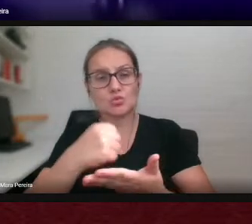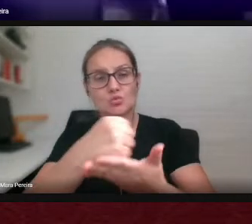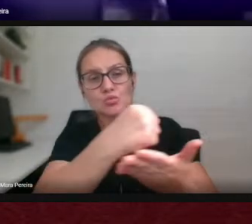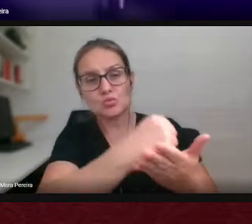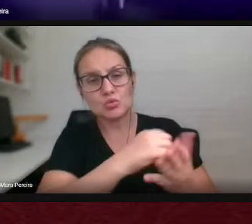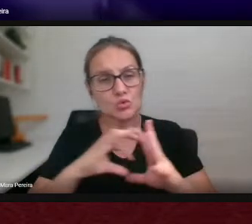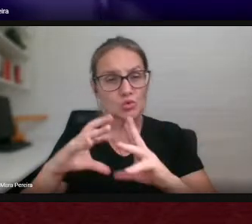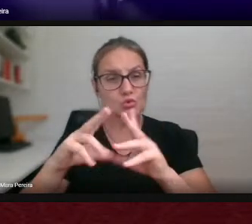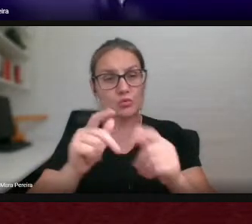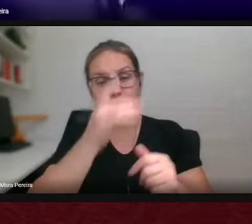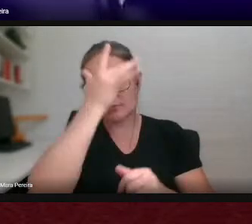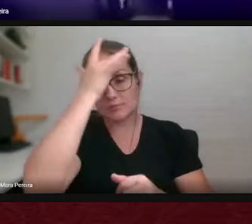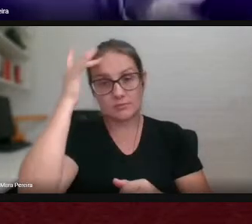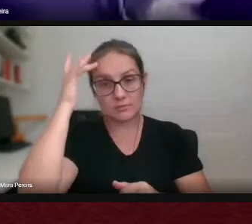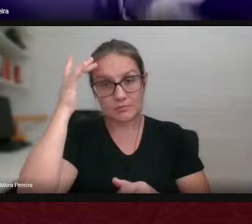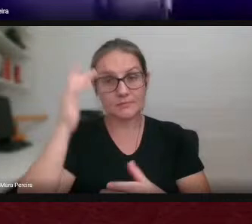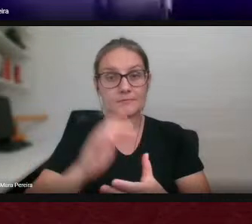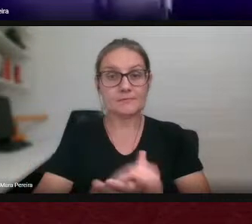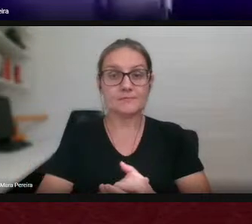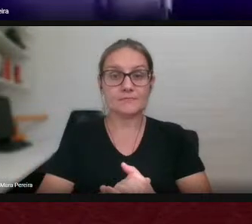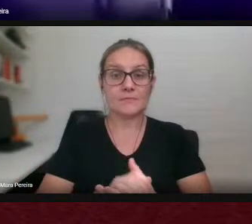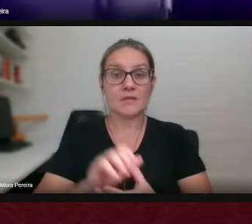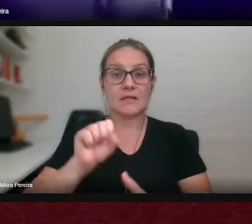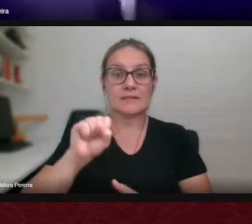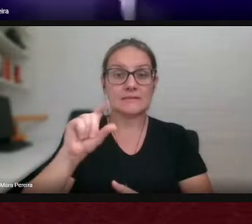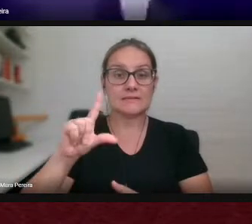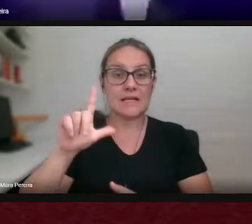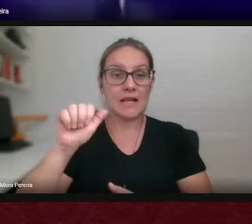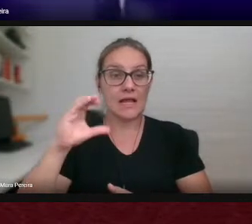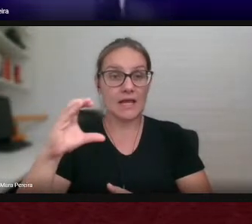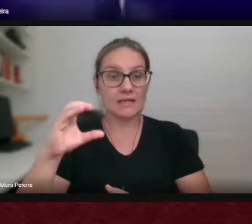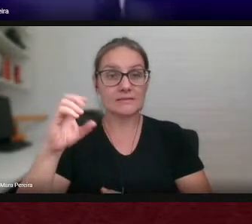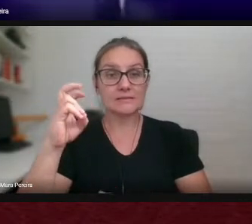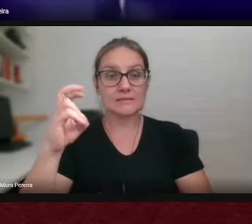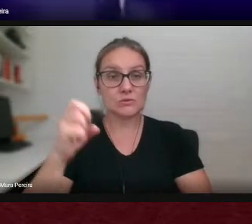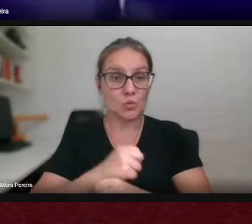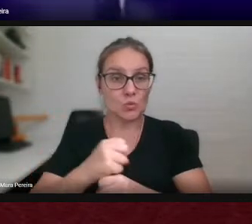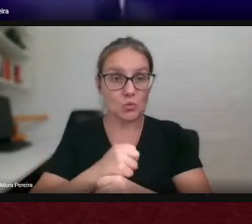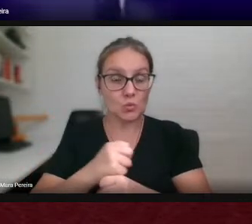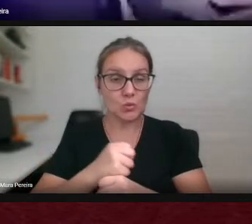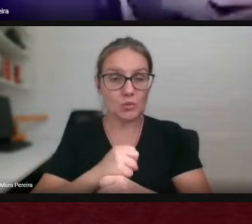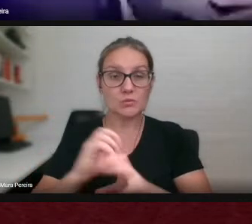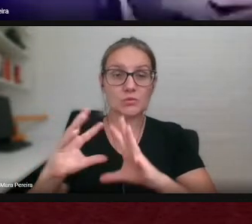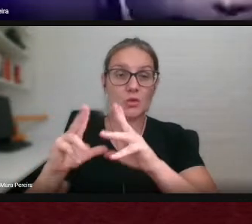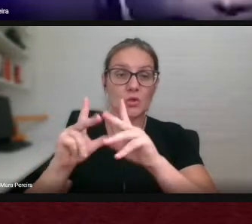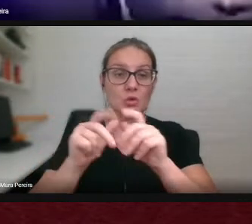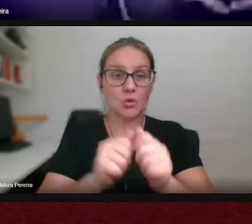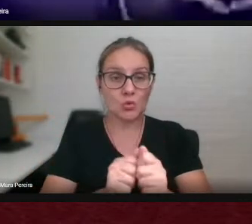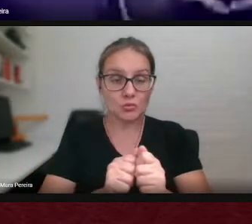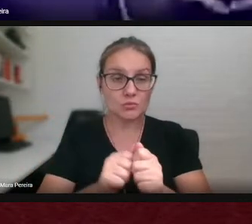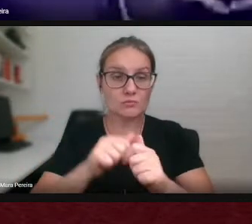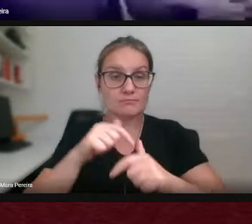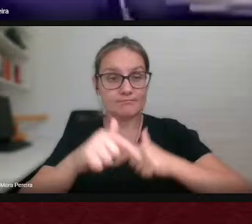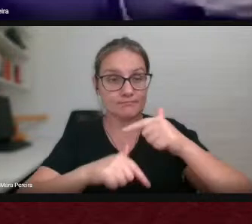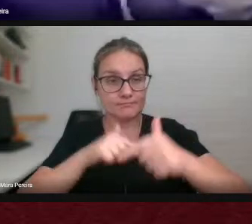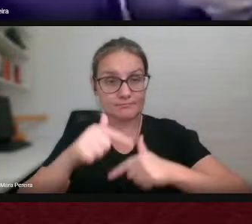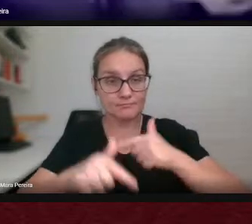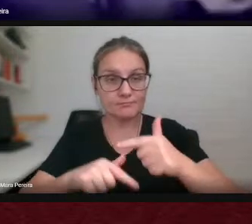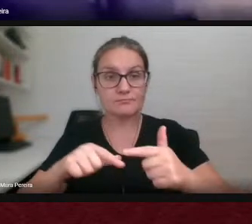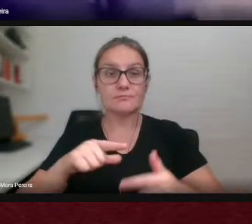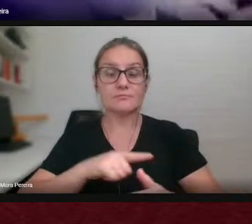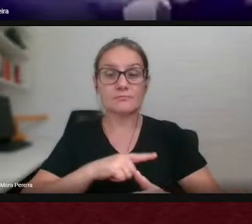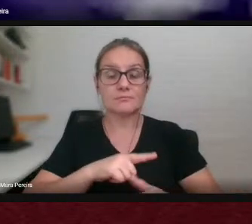pessoas por exemplo será que tem cinco anos né e todas as ações contam com o